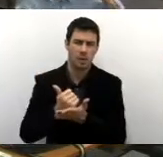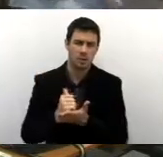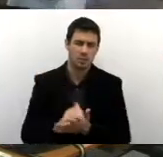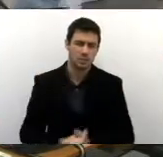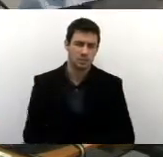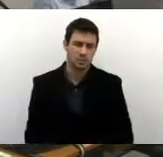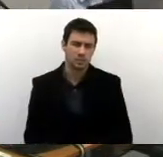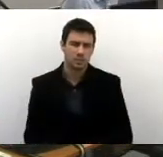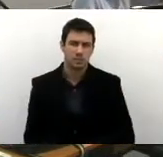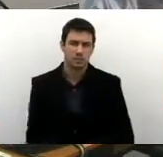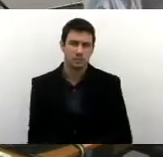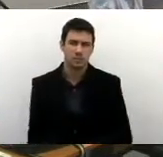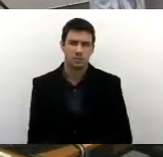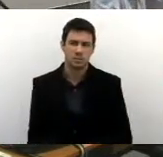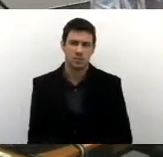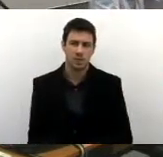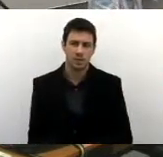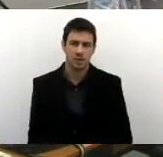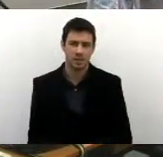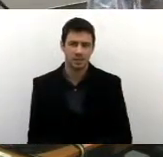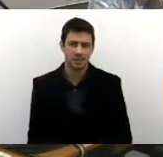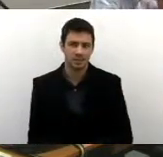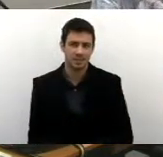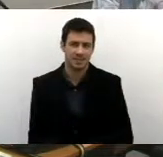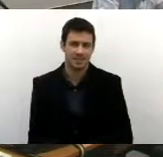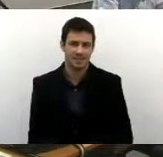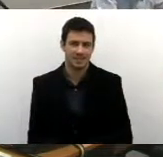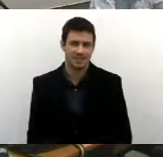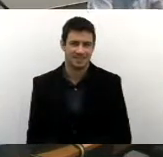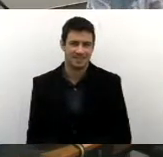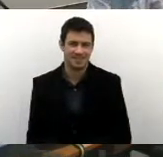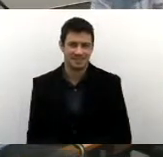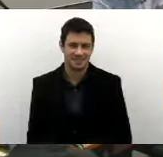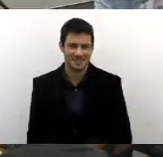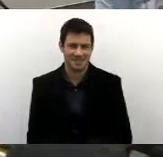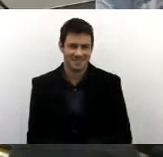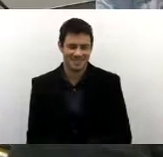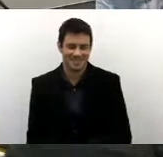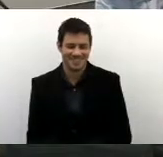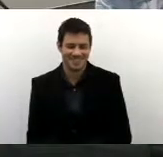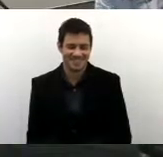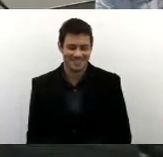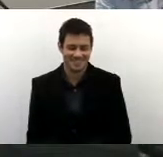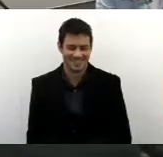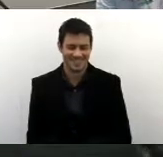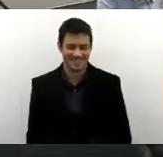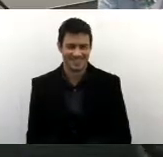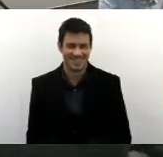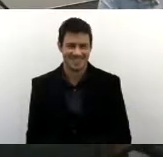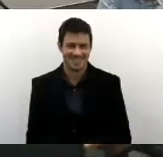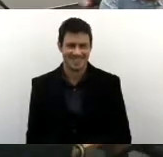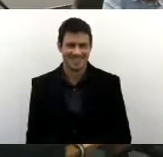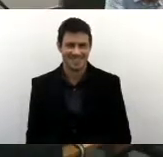O rei, o rei de Cumbica. Qual o futuro vereador do PMDB?